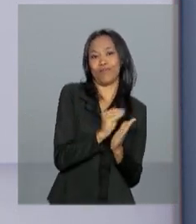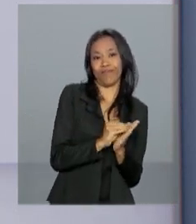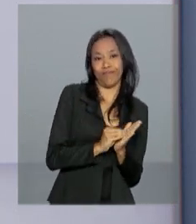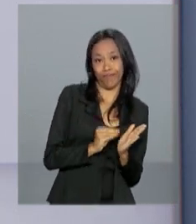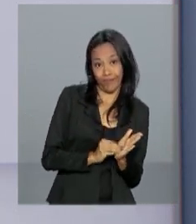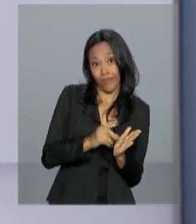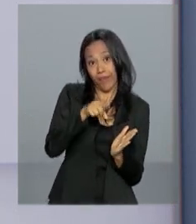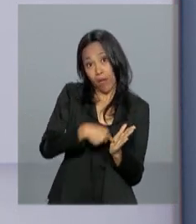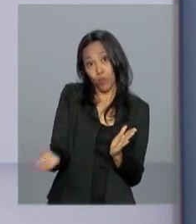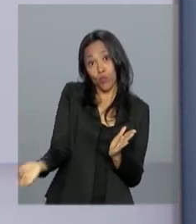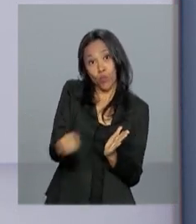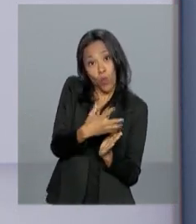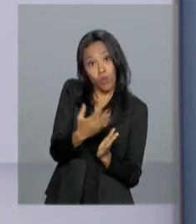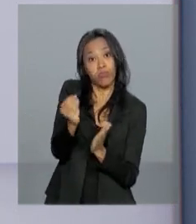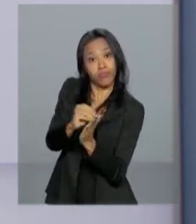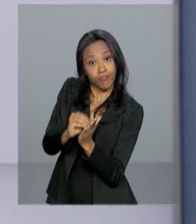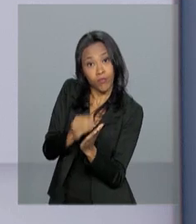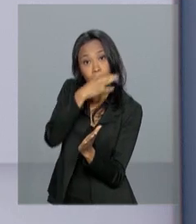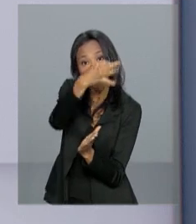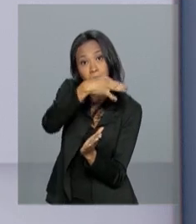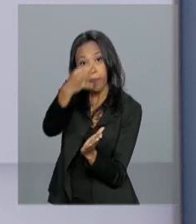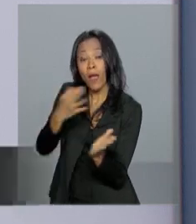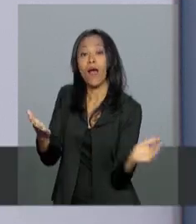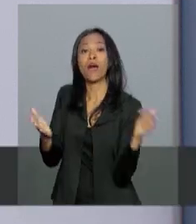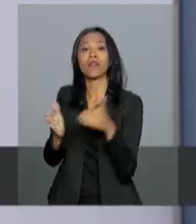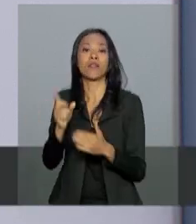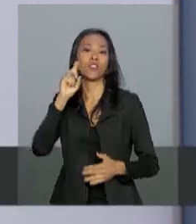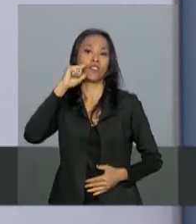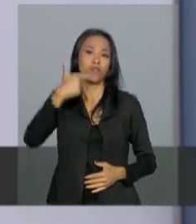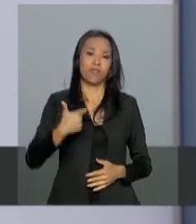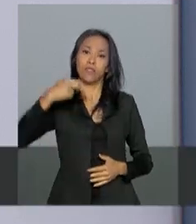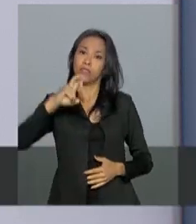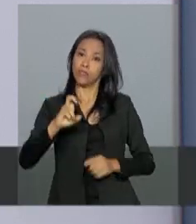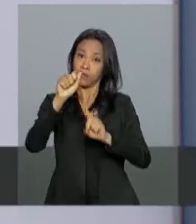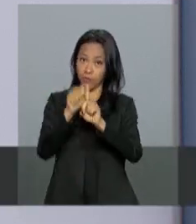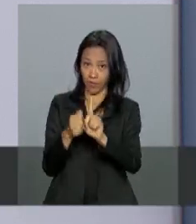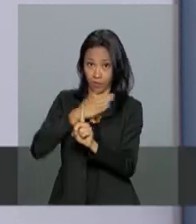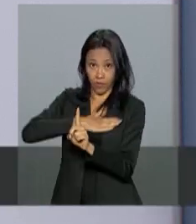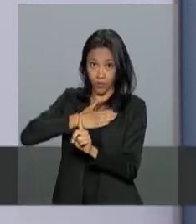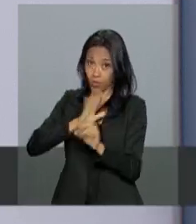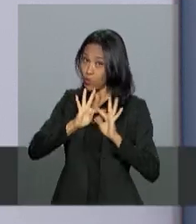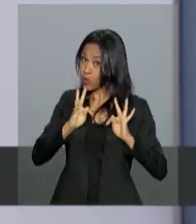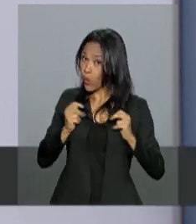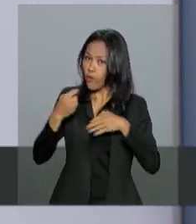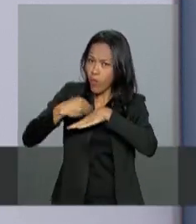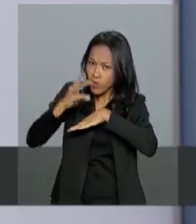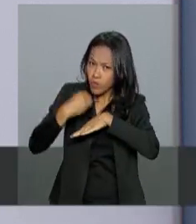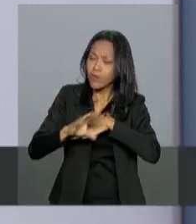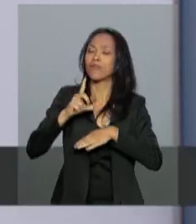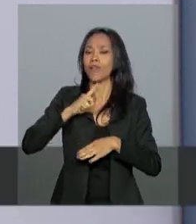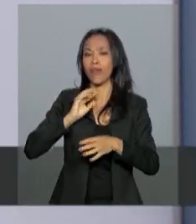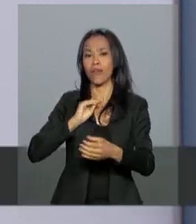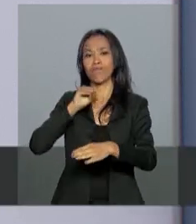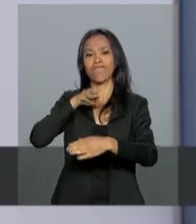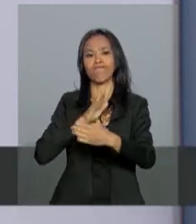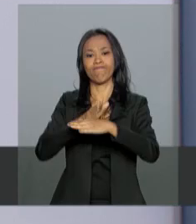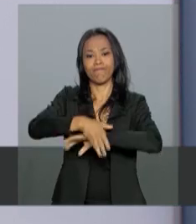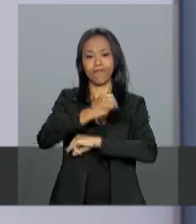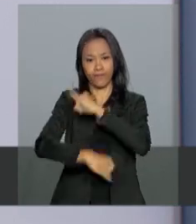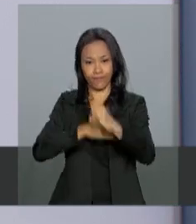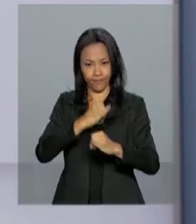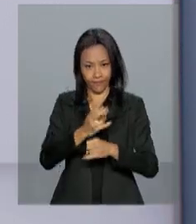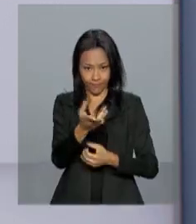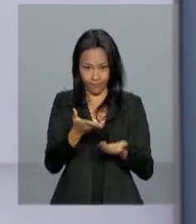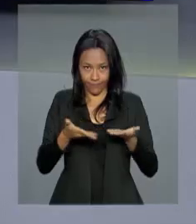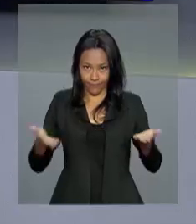contribuições para o novo documento podem ser enviadas até 25 de agosto e todas as informações você encontra no site do Ministério da